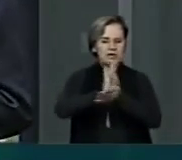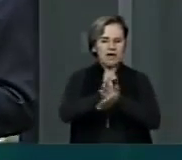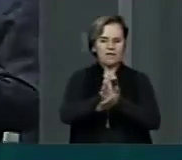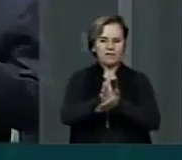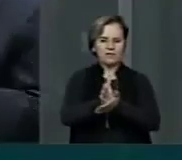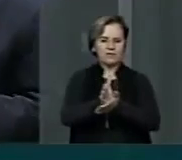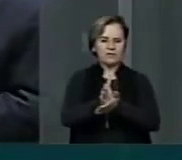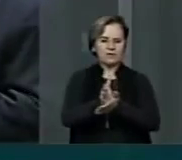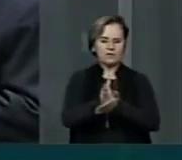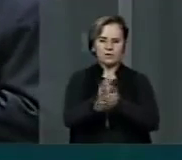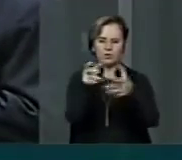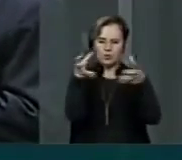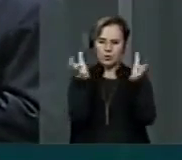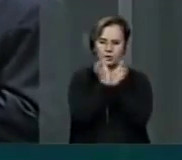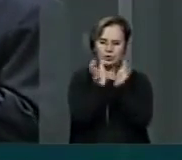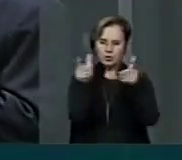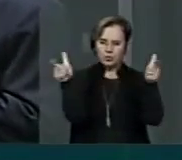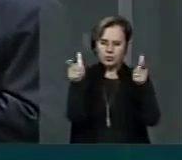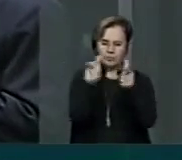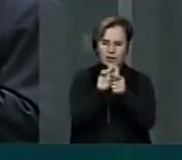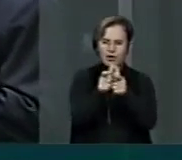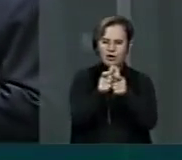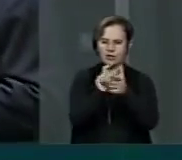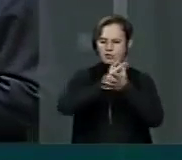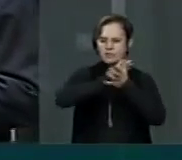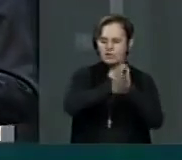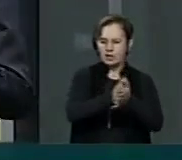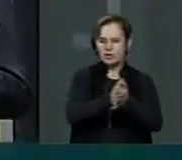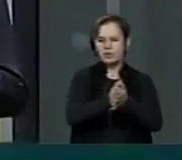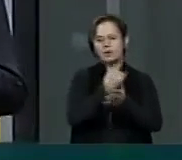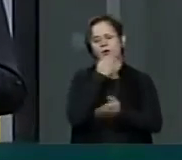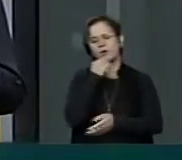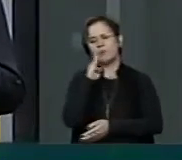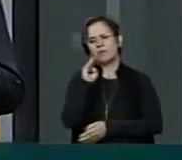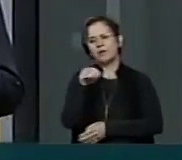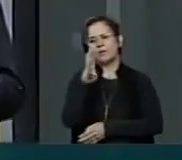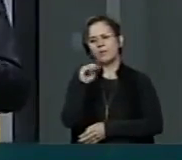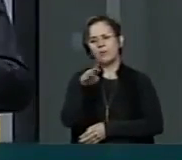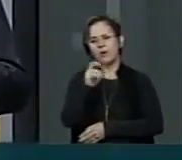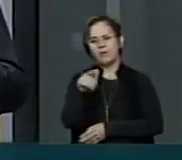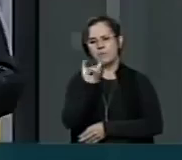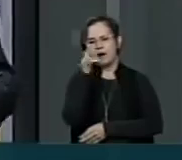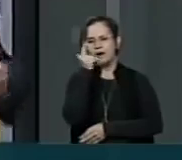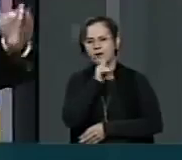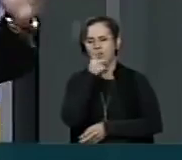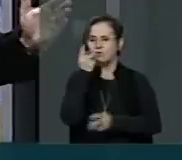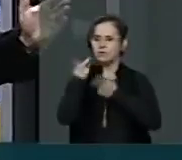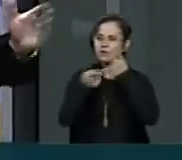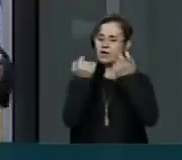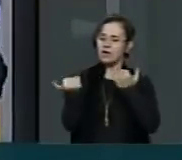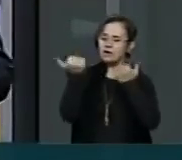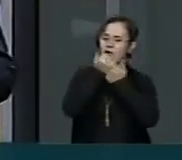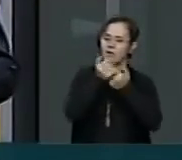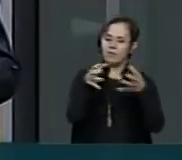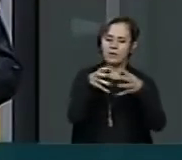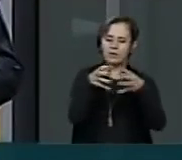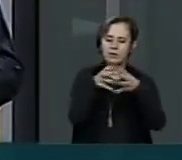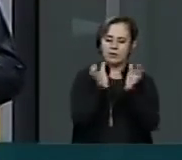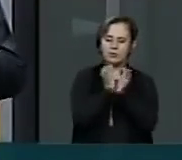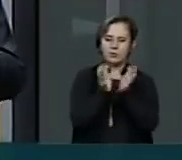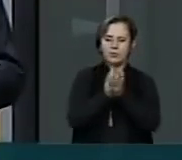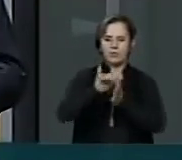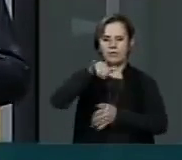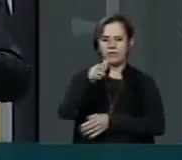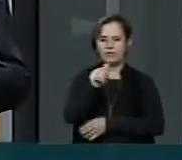as minorias. O Bob Marley conseguia, através das suas letras, falar em nome do povo jamaicano,